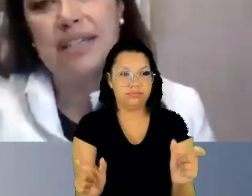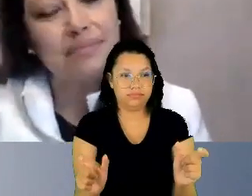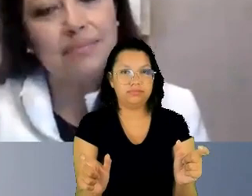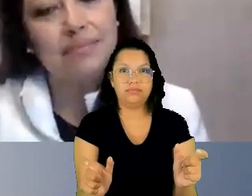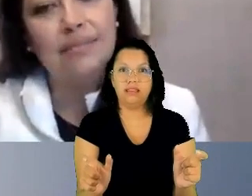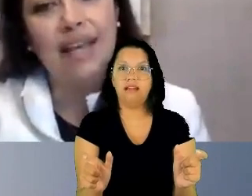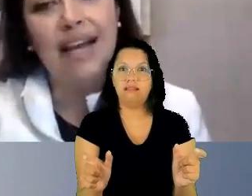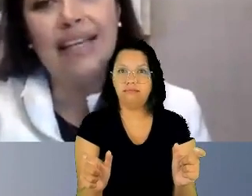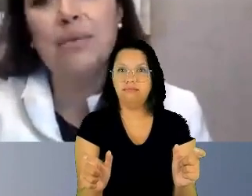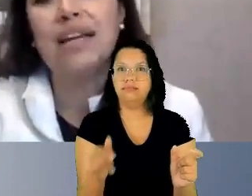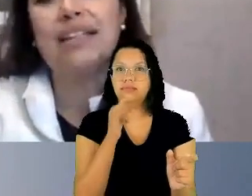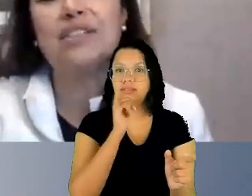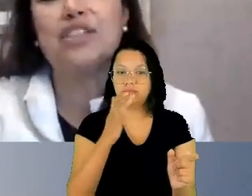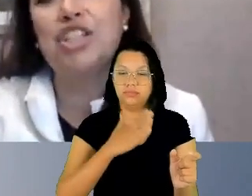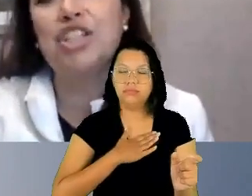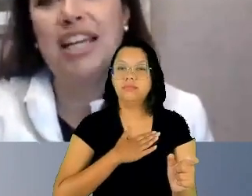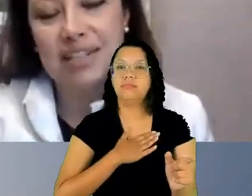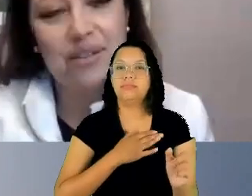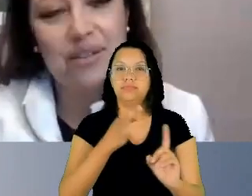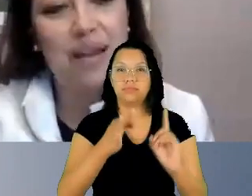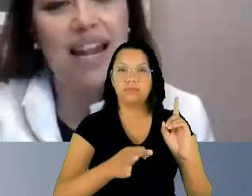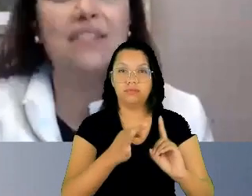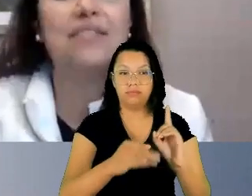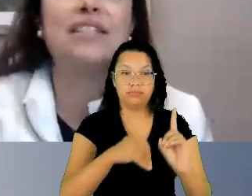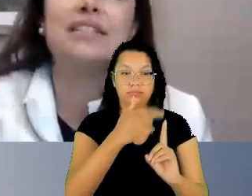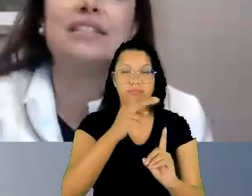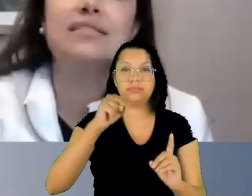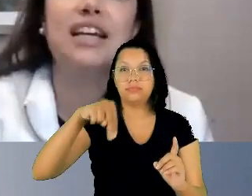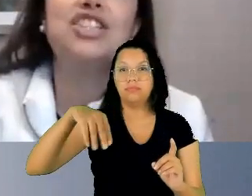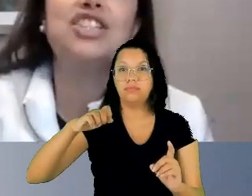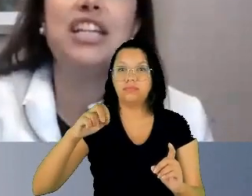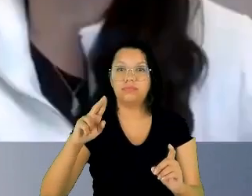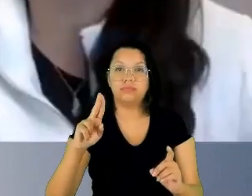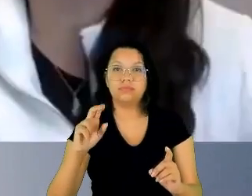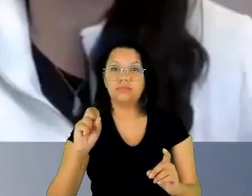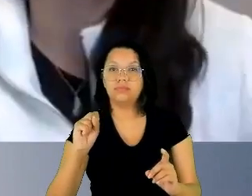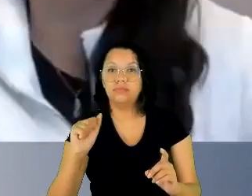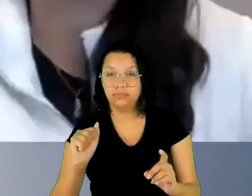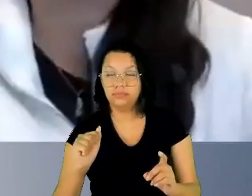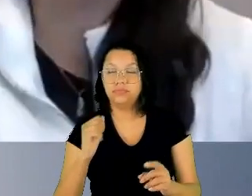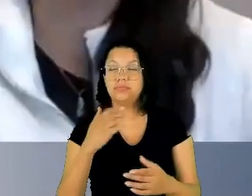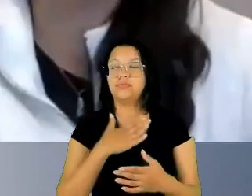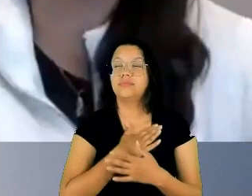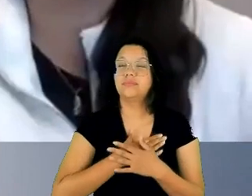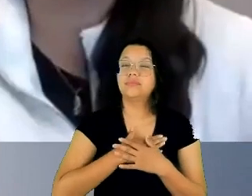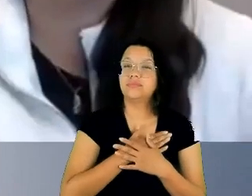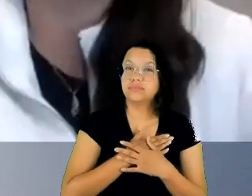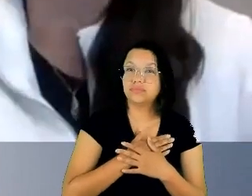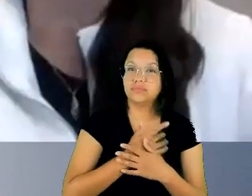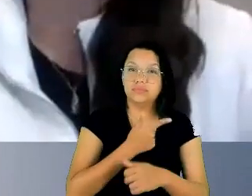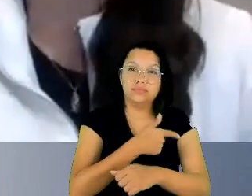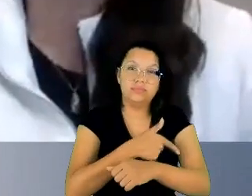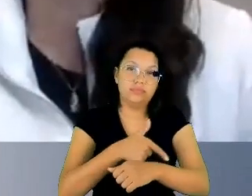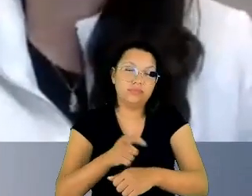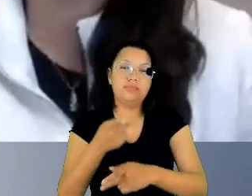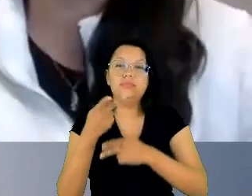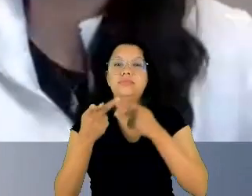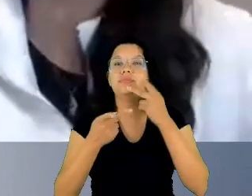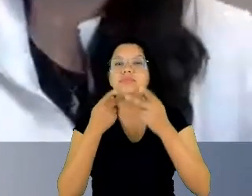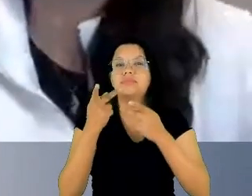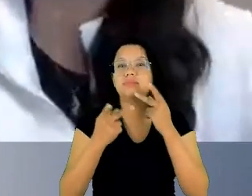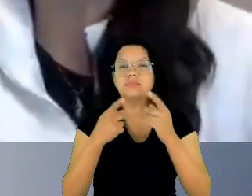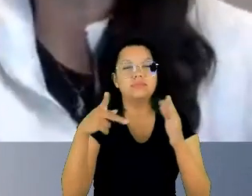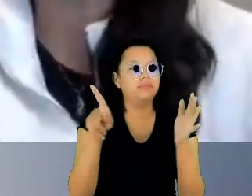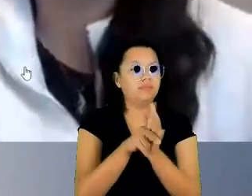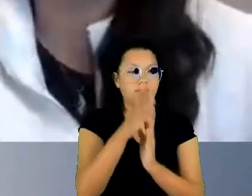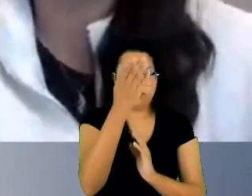Neuza, a quem eu agradeço a gentileza das suas palavras, a gentileza que é uma marca da sua personalidade, o que eu descobri